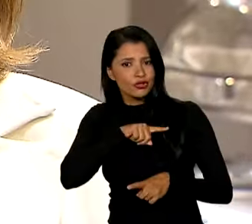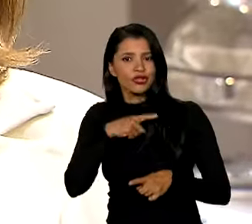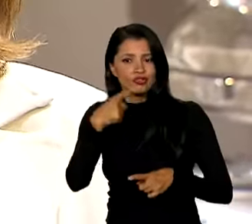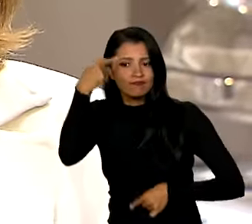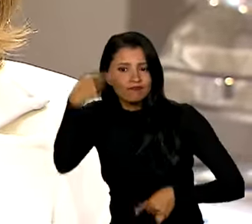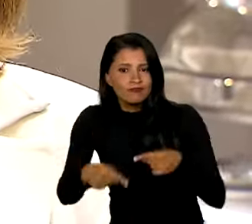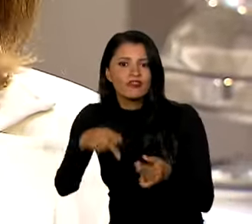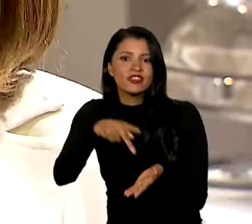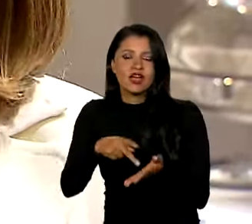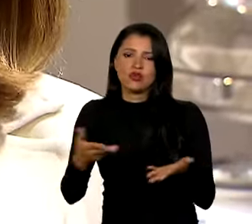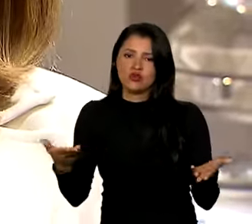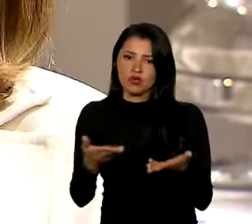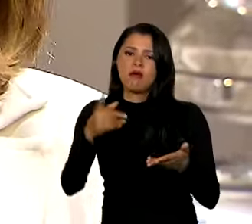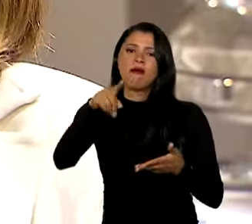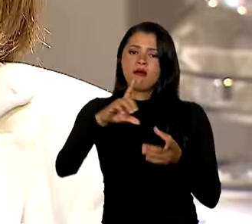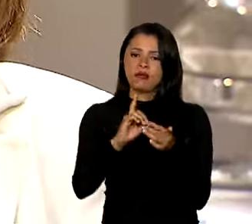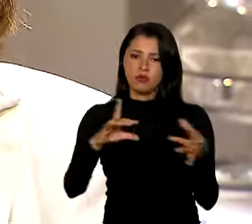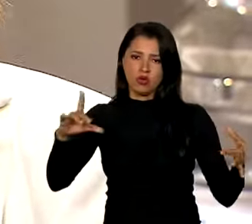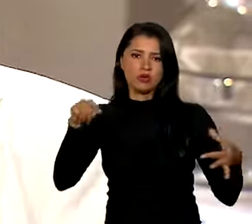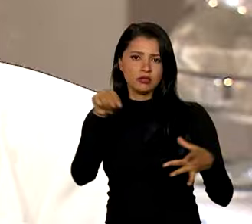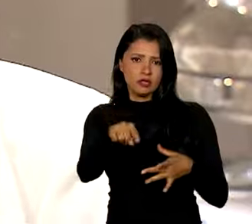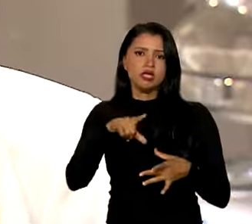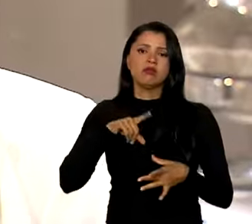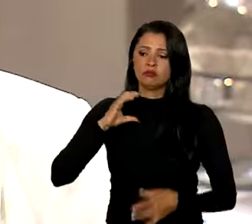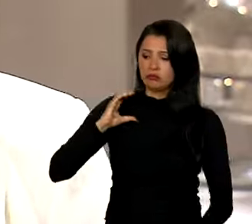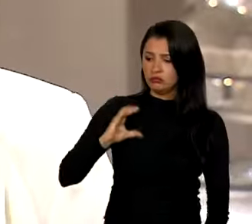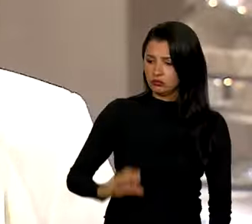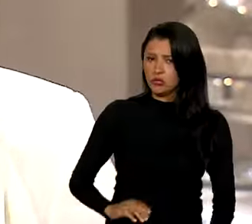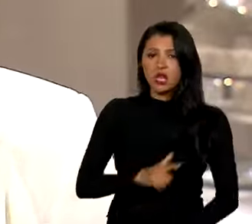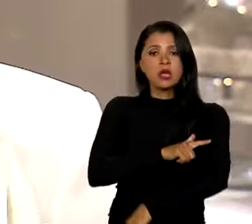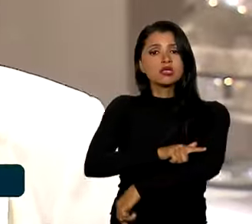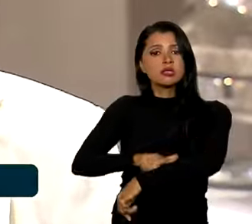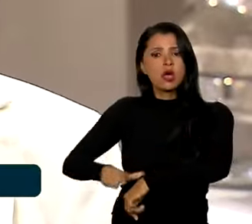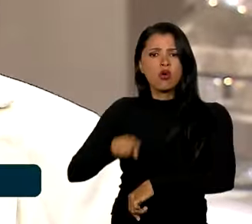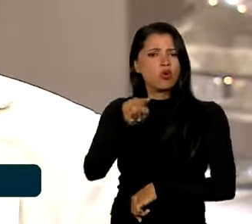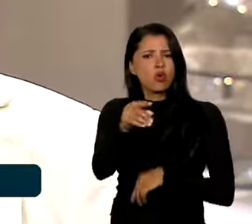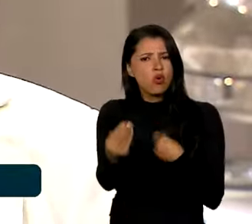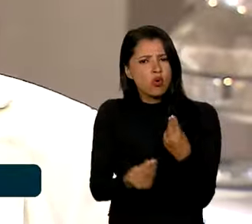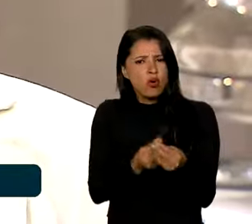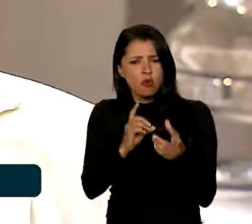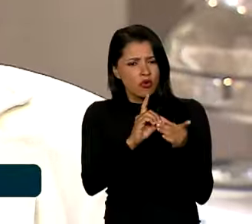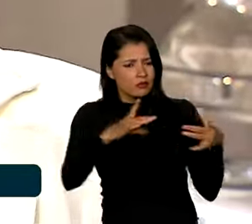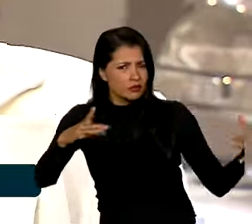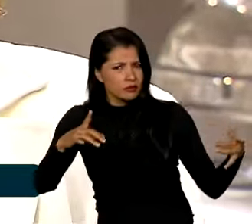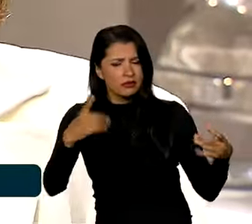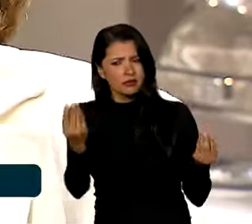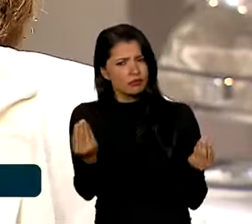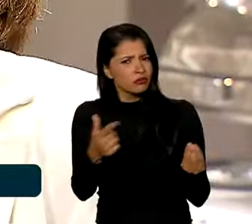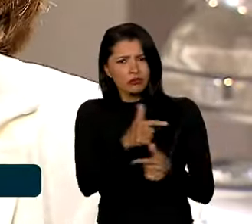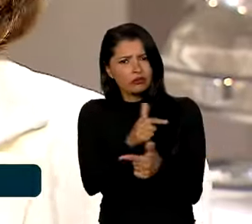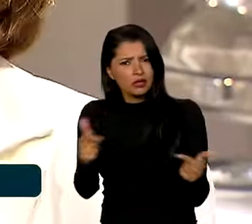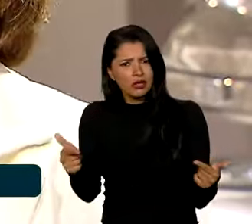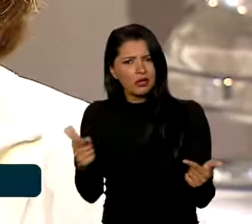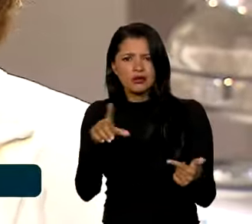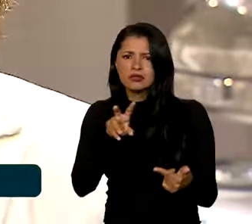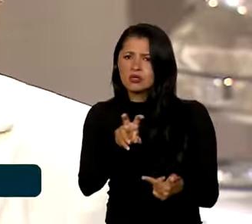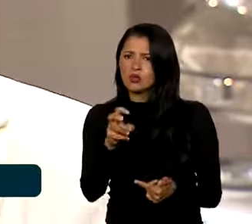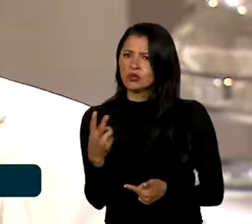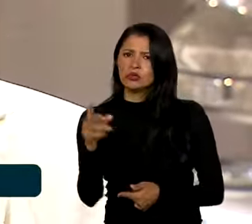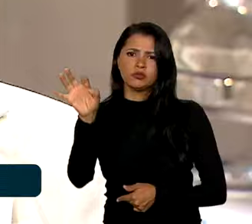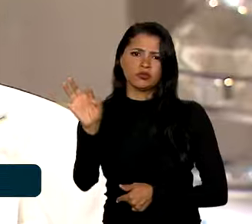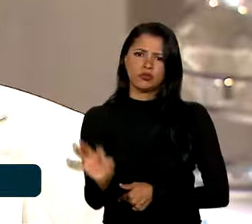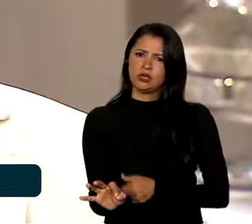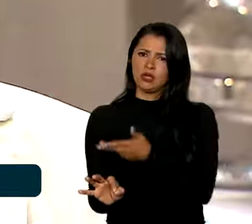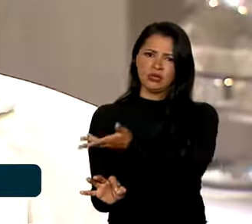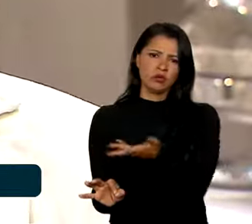discutir é a democracia e civilização. E você não tem uma democracia sem 52% da